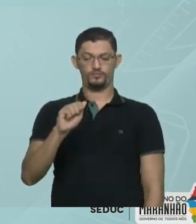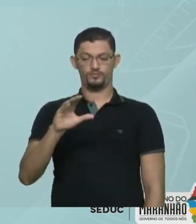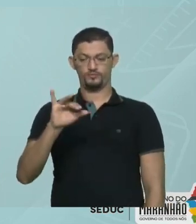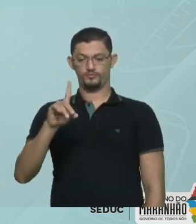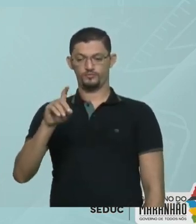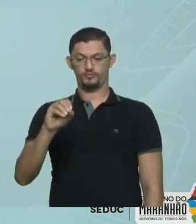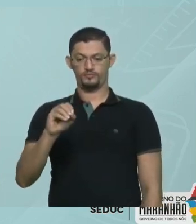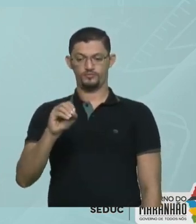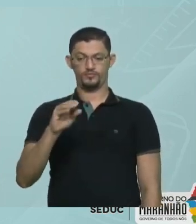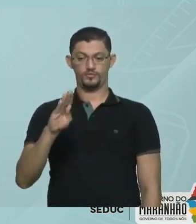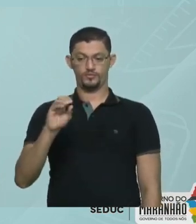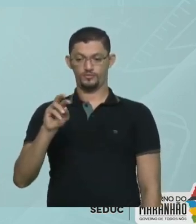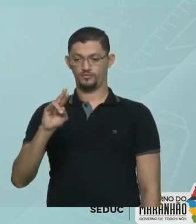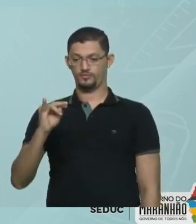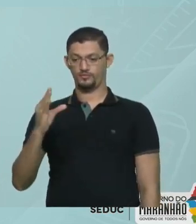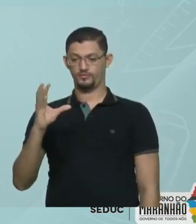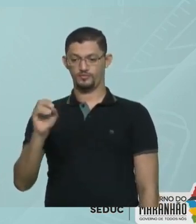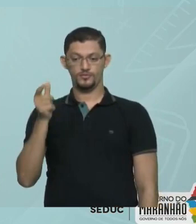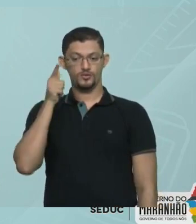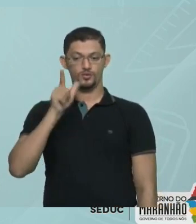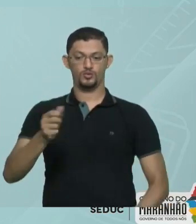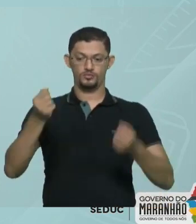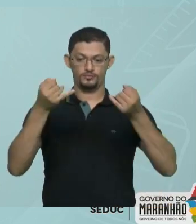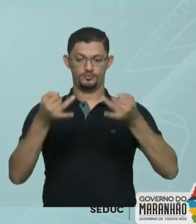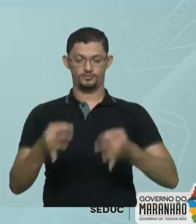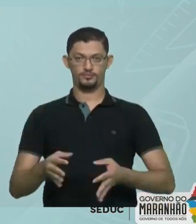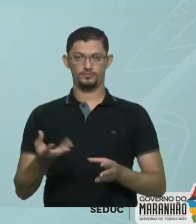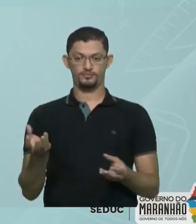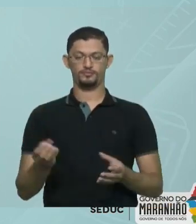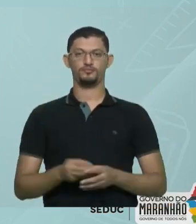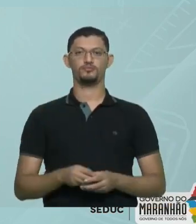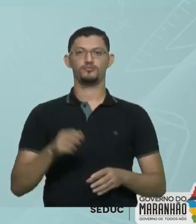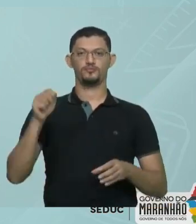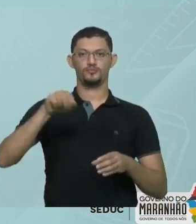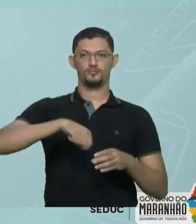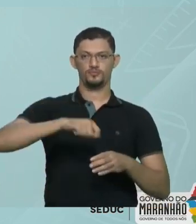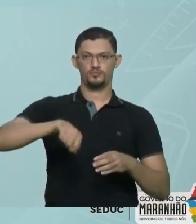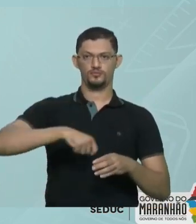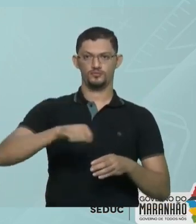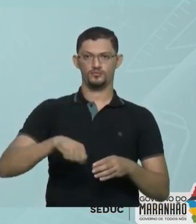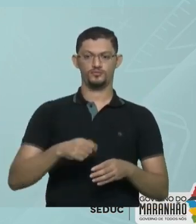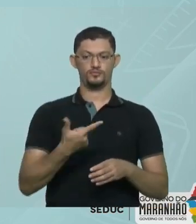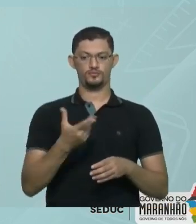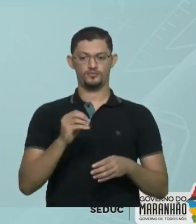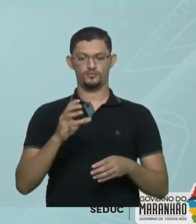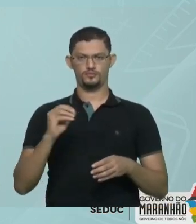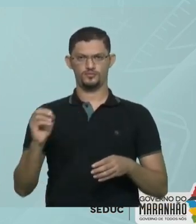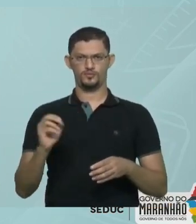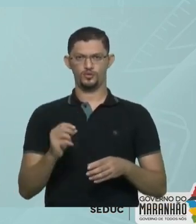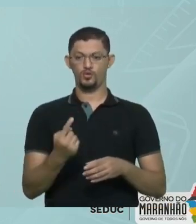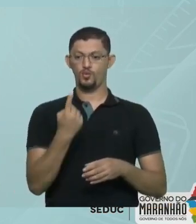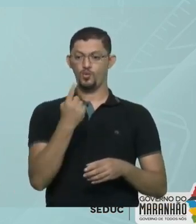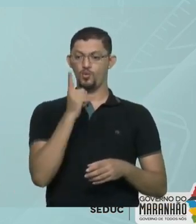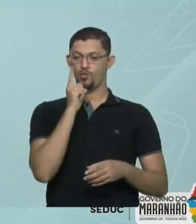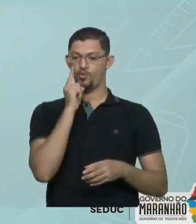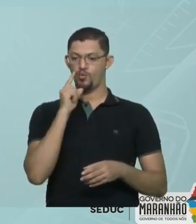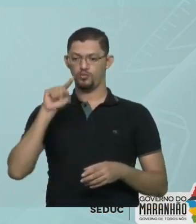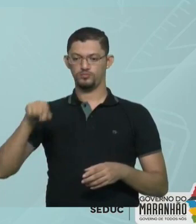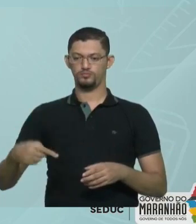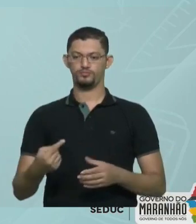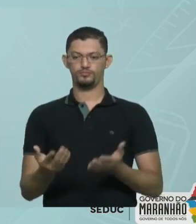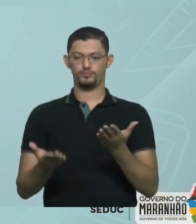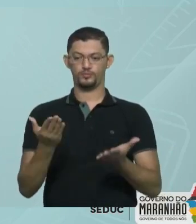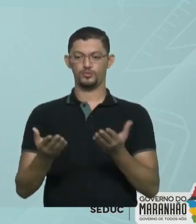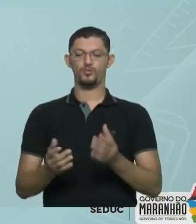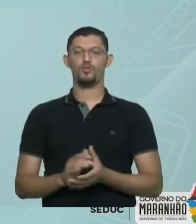bórico Beleza? Aí ele continua Adicionando 200 gramas de ácido bórico Em 1 kg de água Quantos